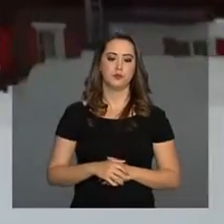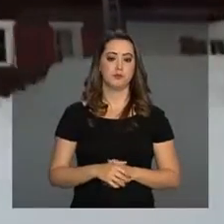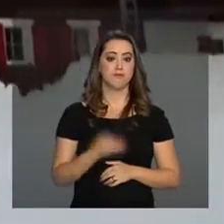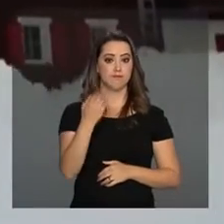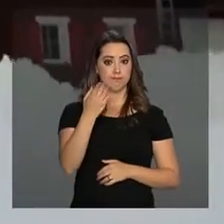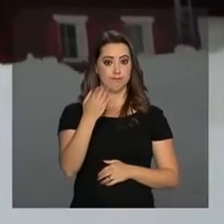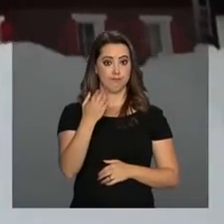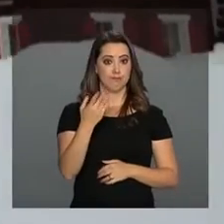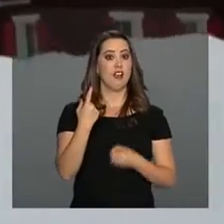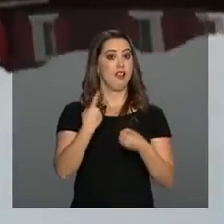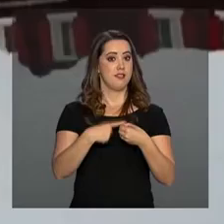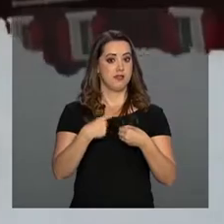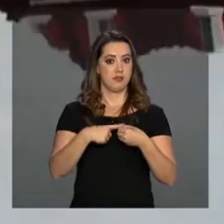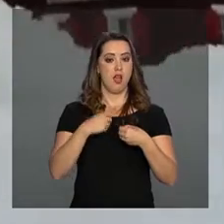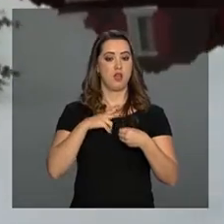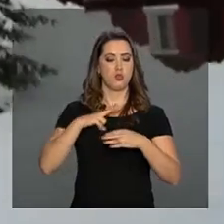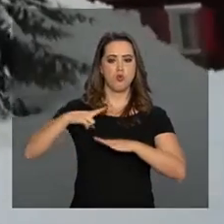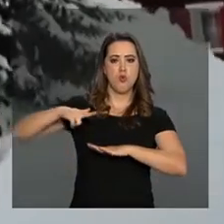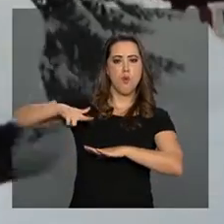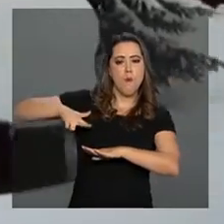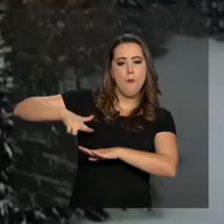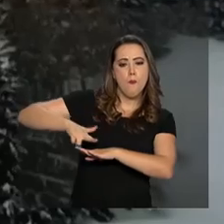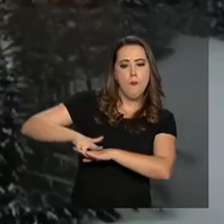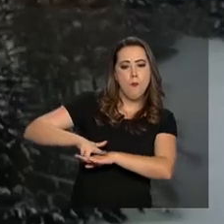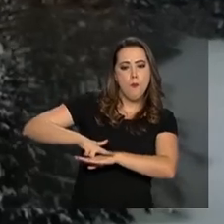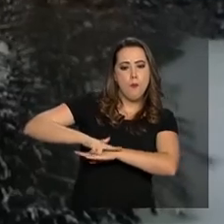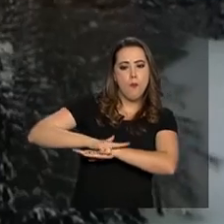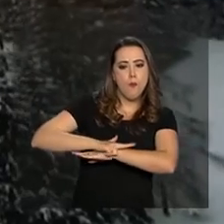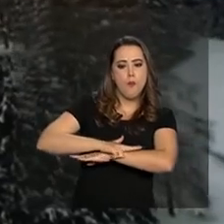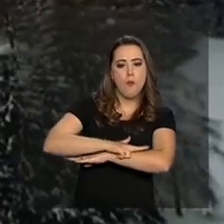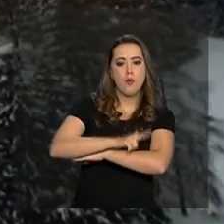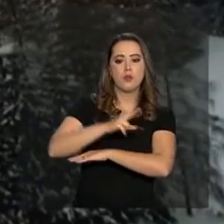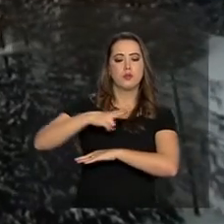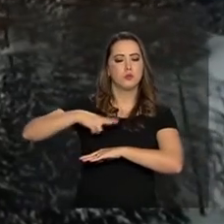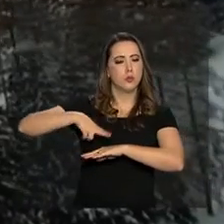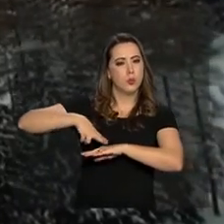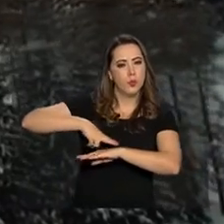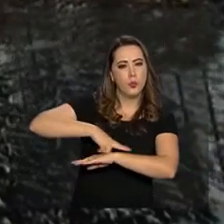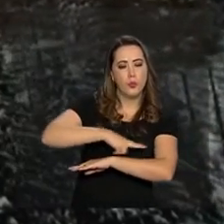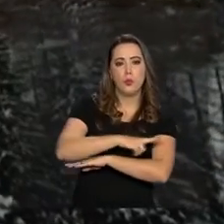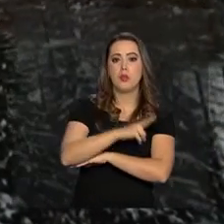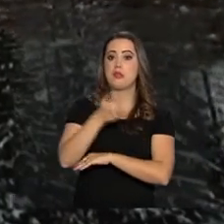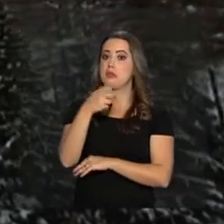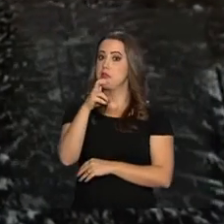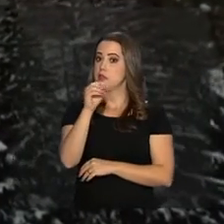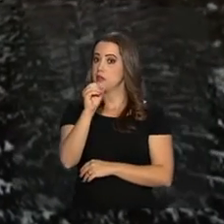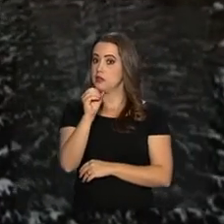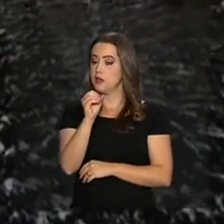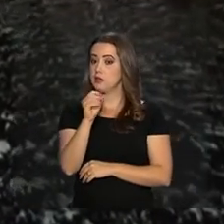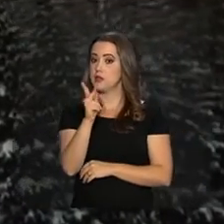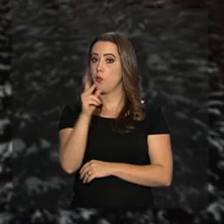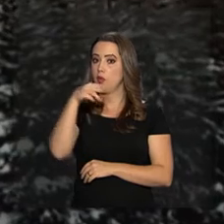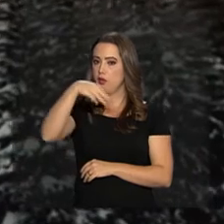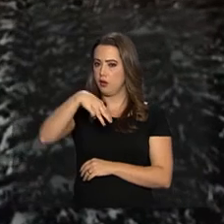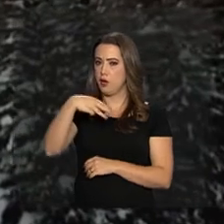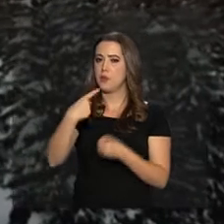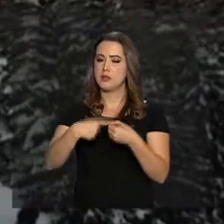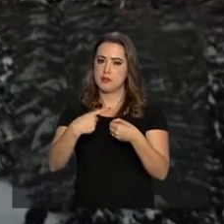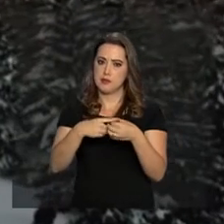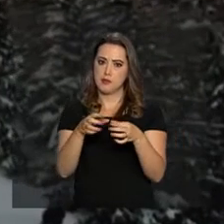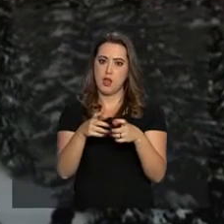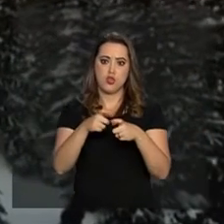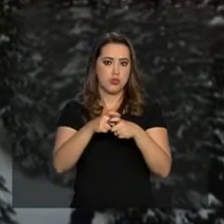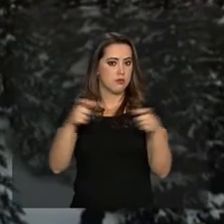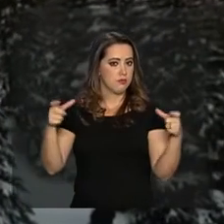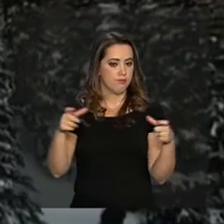Davos é uma estação de esqui nos Alpes Suíços, fica a cerca de 150 quilômetros de Zurich. Zurich é a maior cidade da